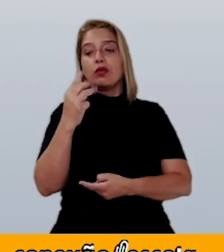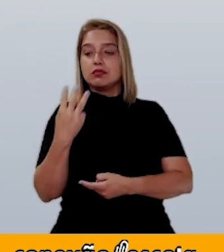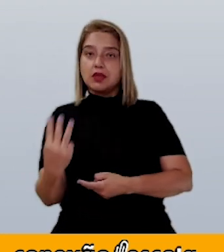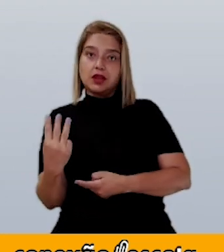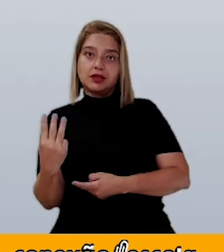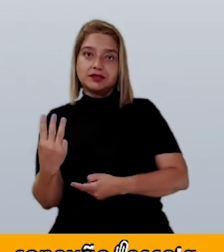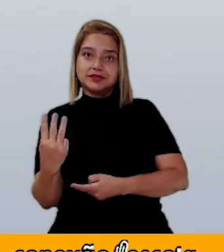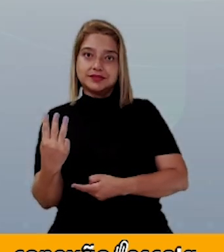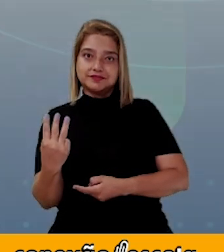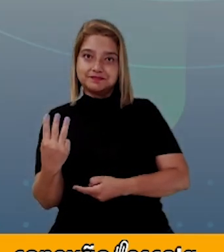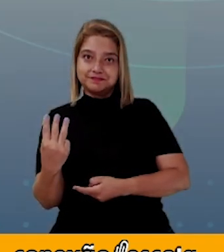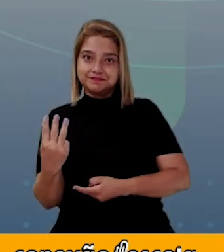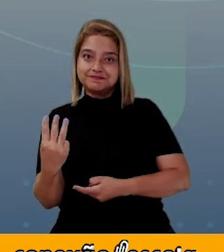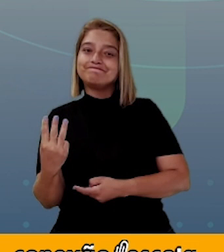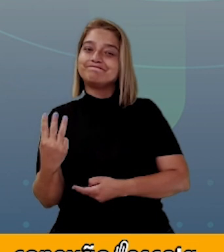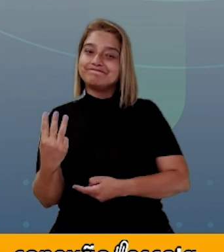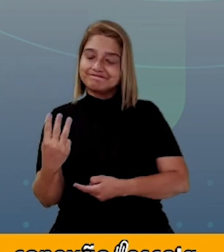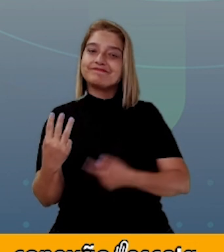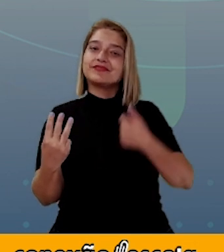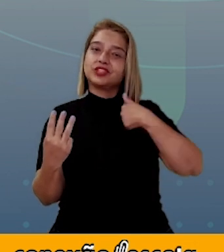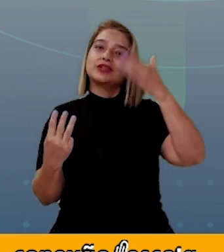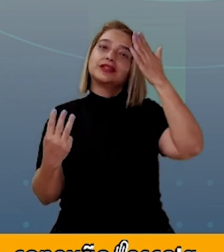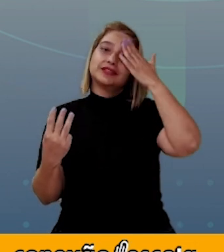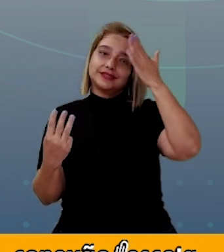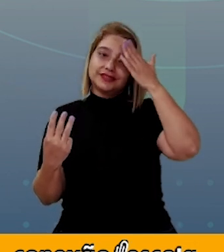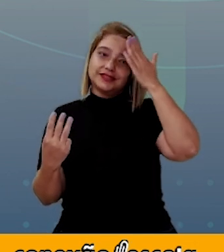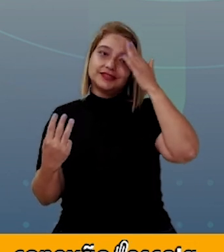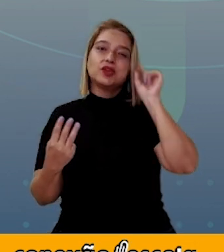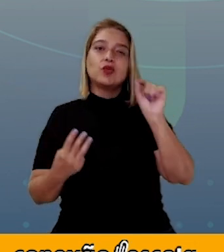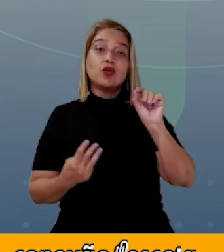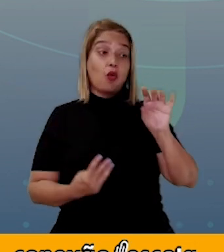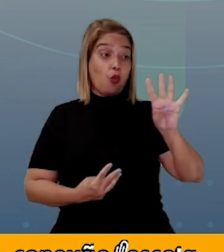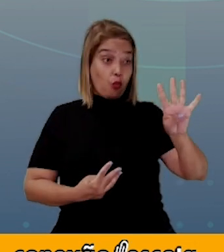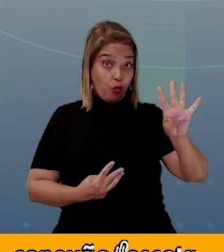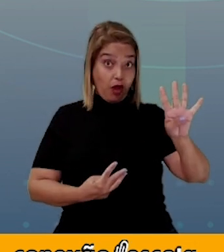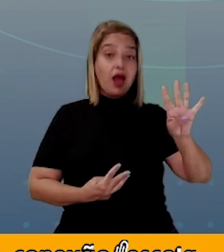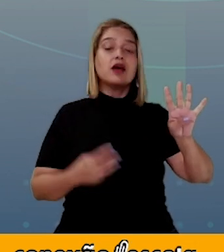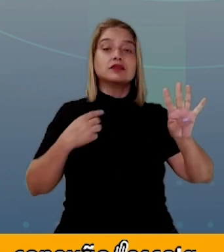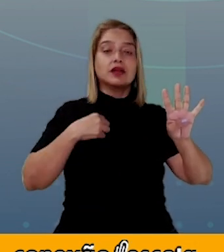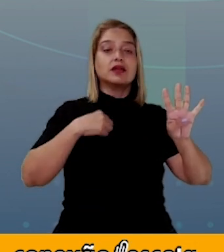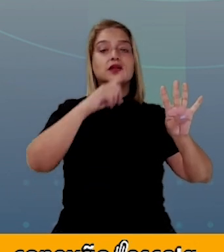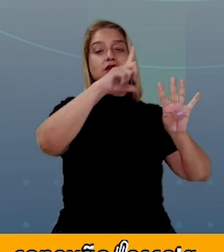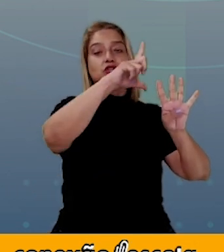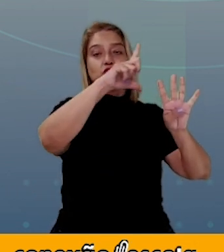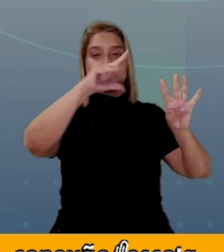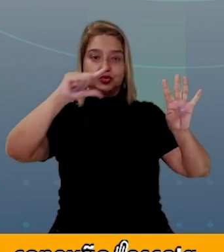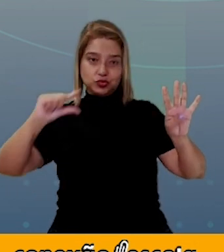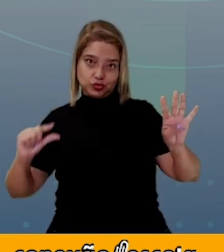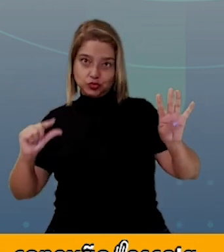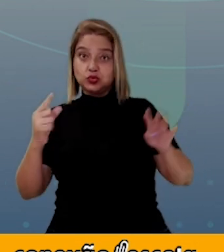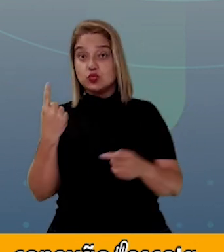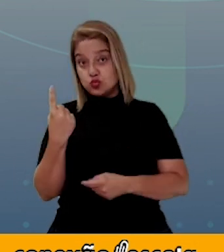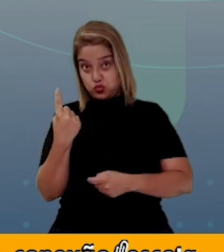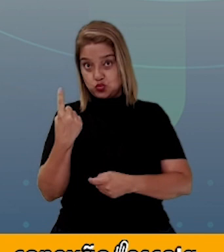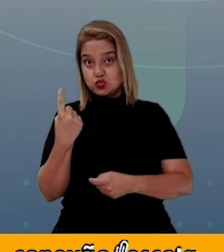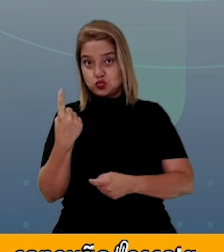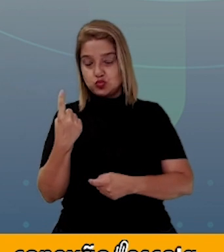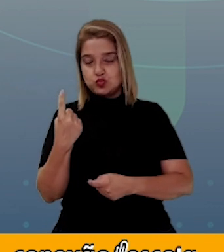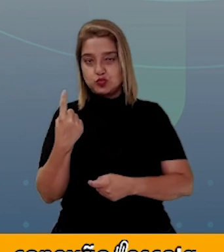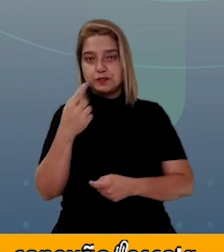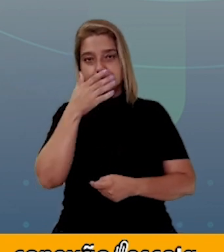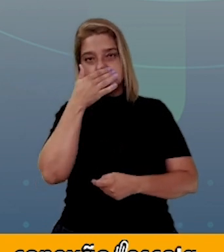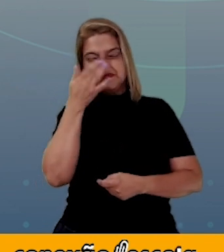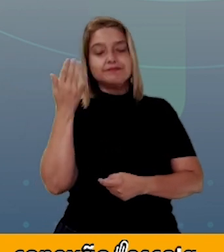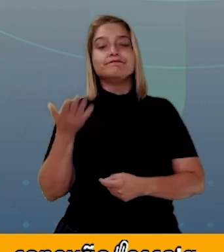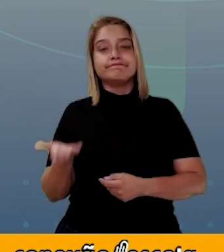três. Lembrando que agora, cada quatro quadradinhos vai se tornar apenas um. Certo?